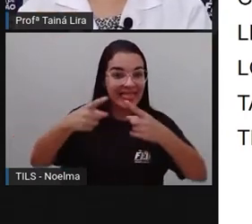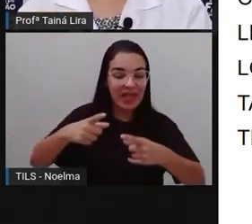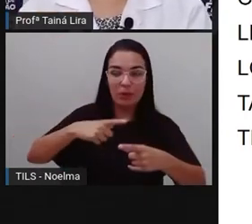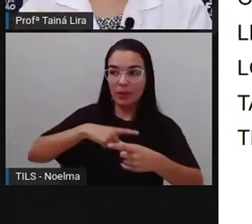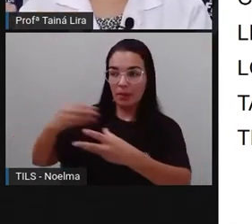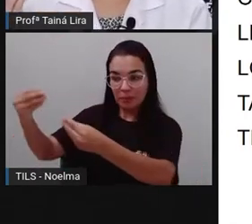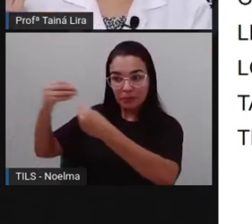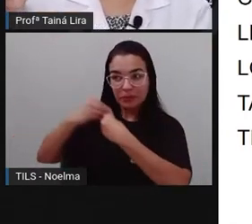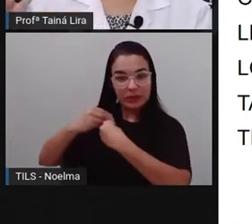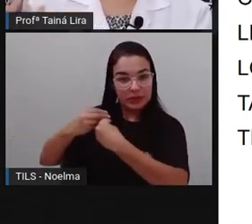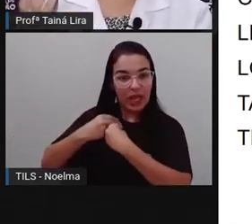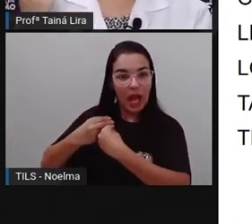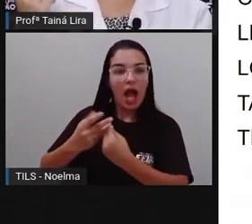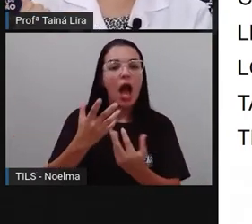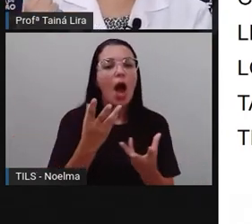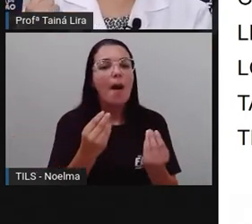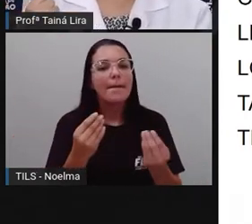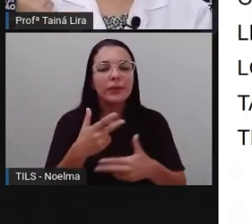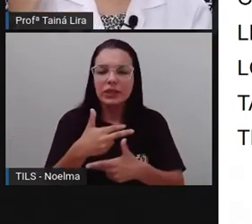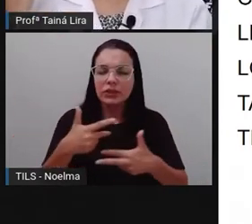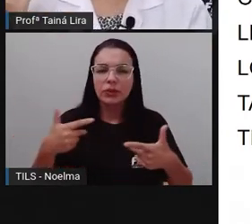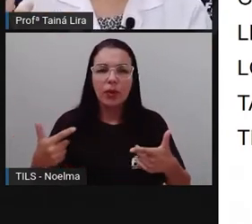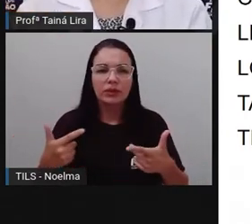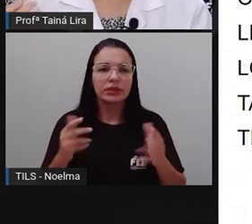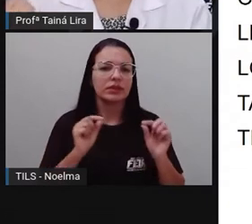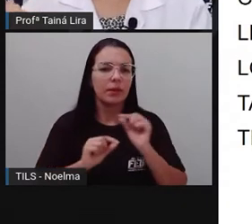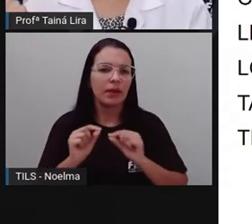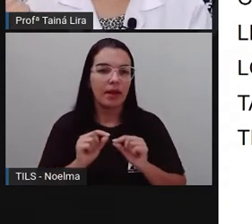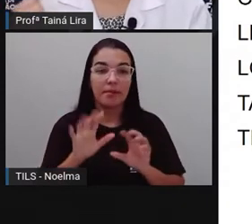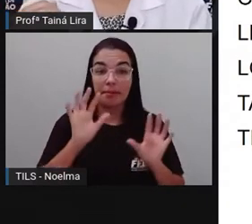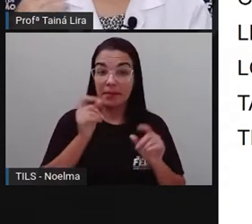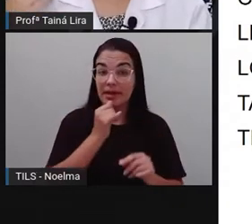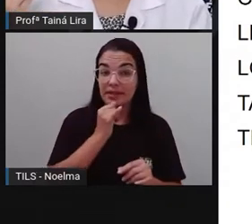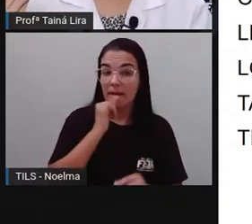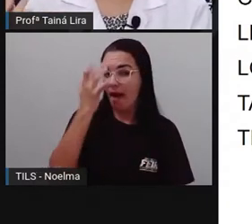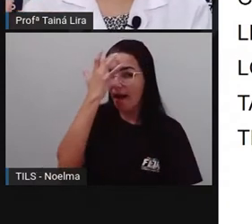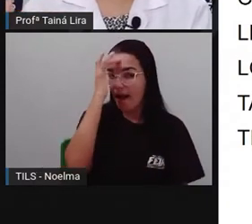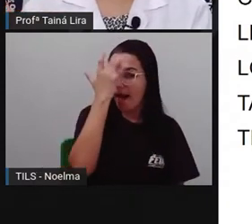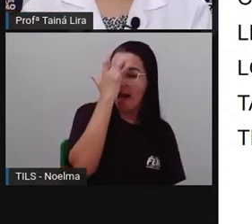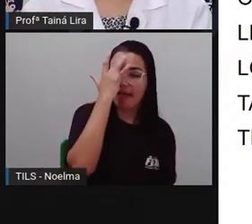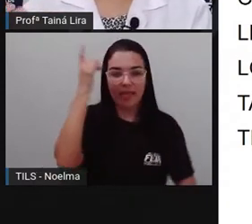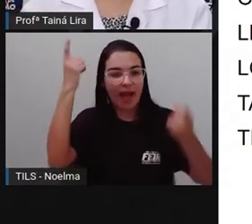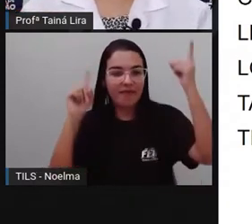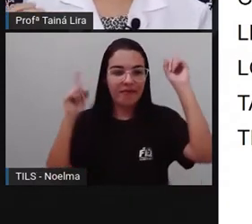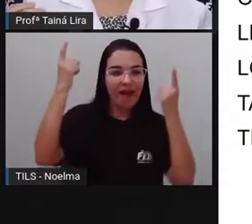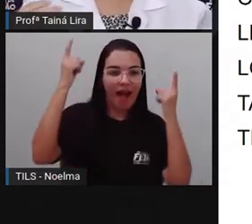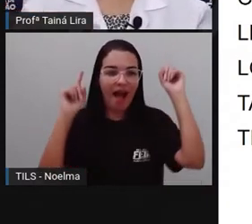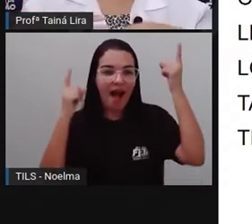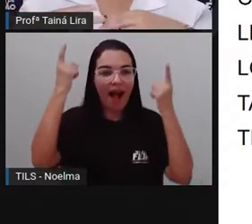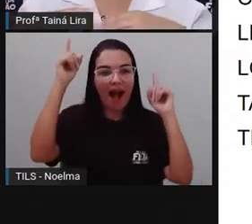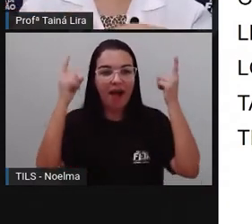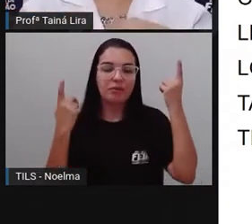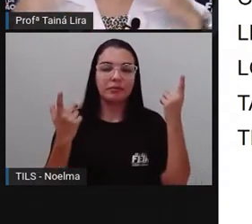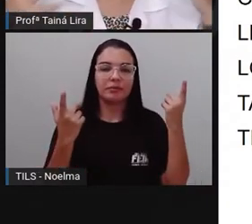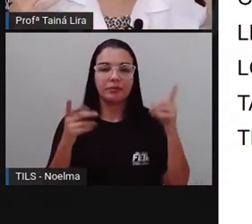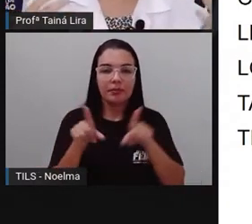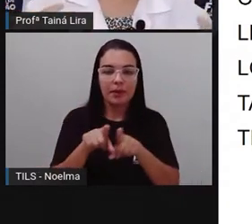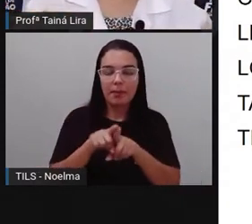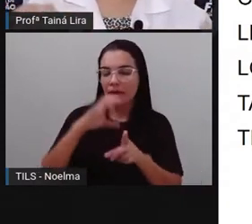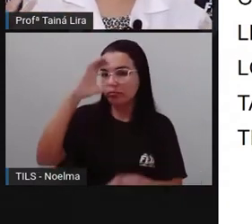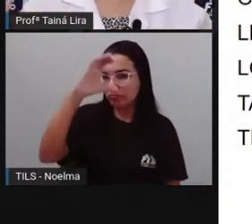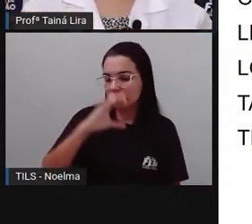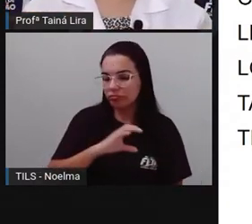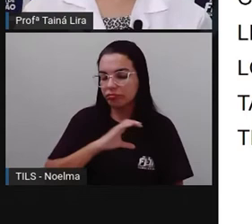portugueses. Por exemplo, as festas juninas, o carnaval, as procissões e algumas lendas como o bicho